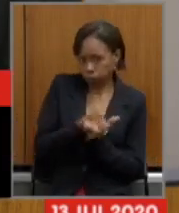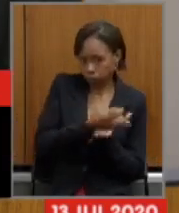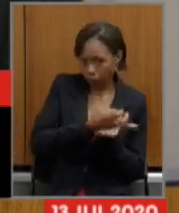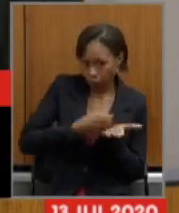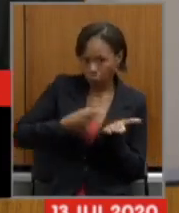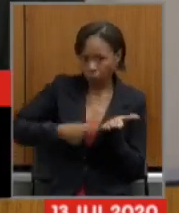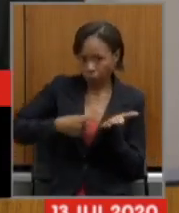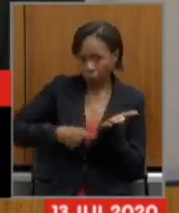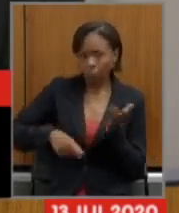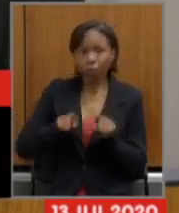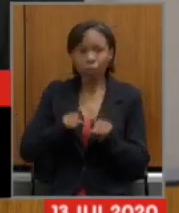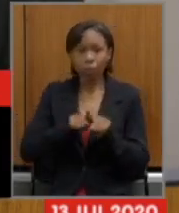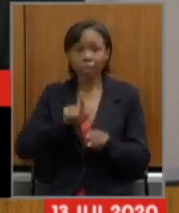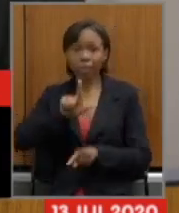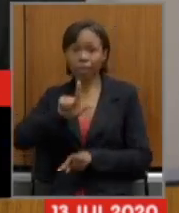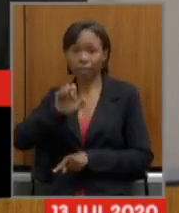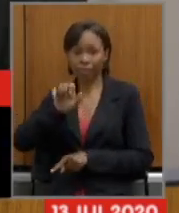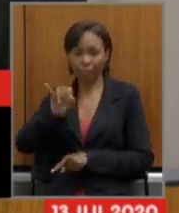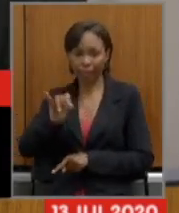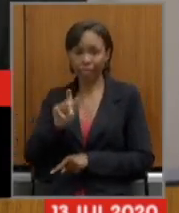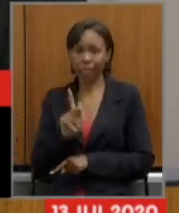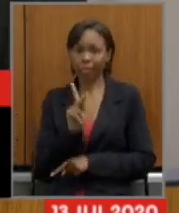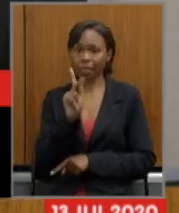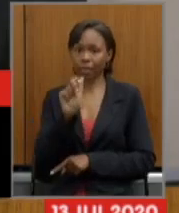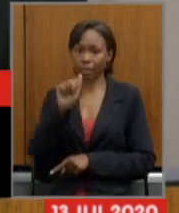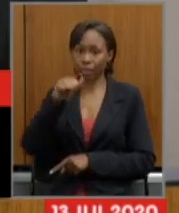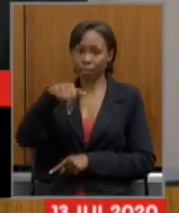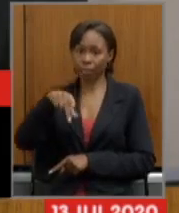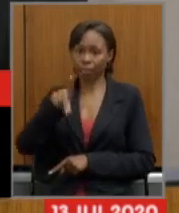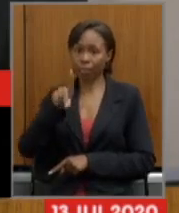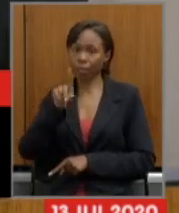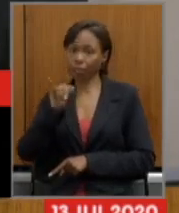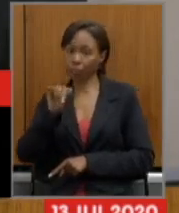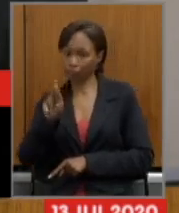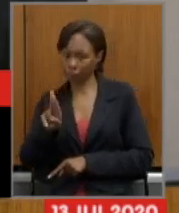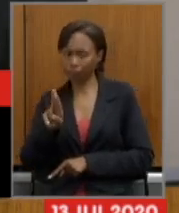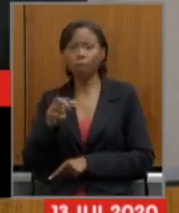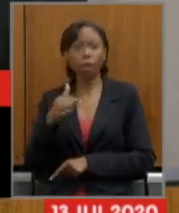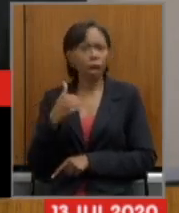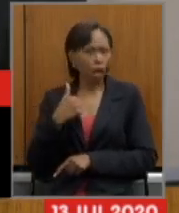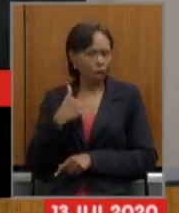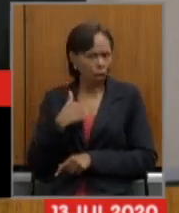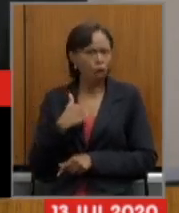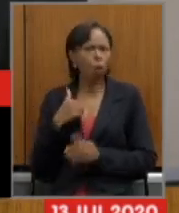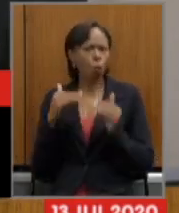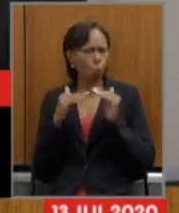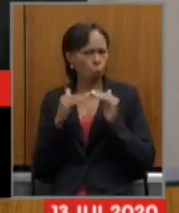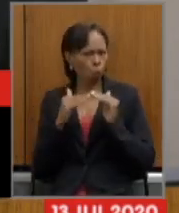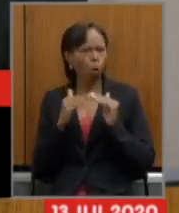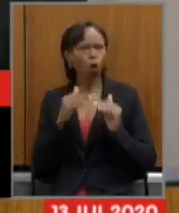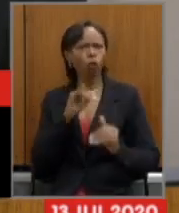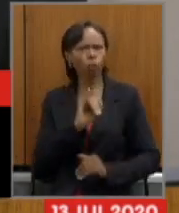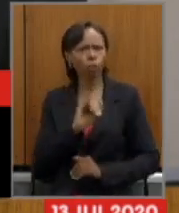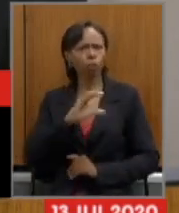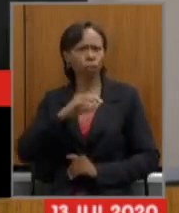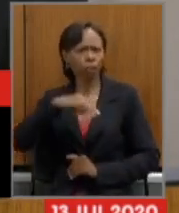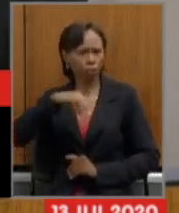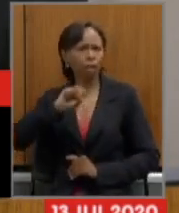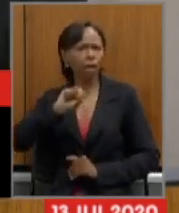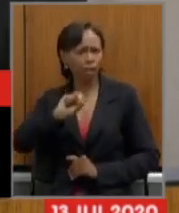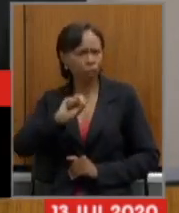Candir quero dizer para o senhor eu também sou a favor de colocar ICMS mas essa infelizmente nas